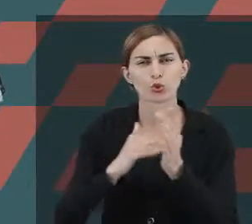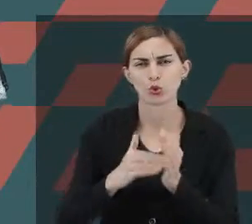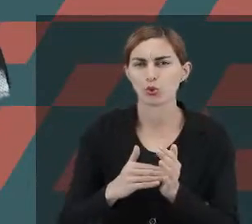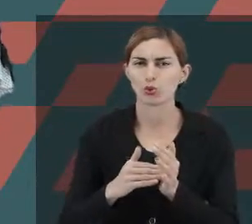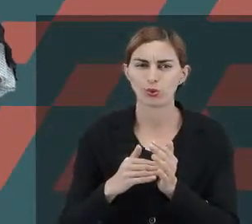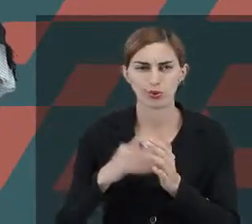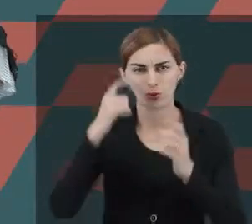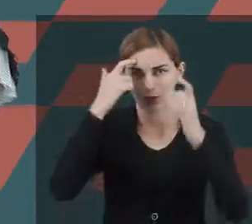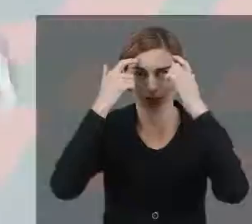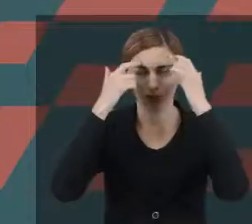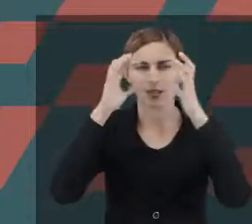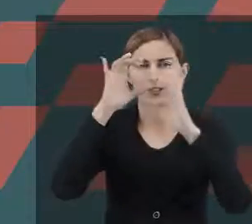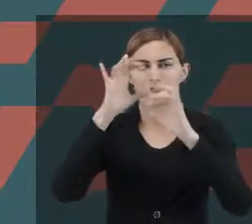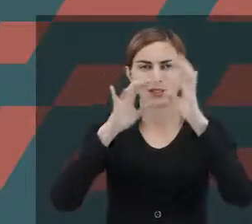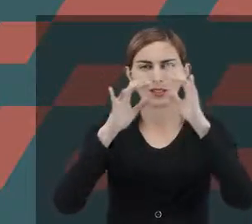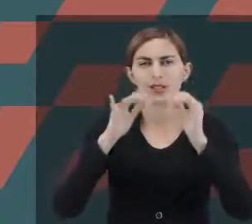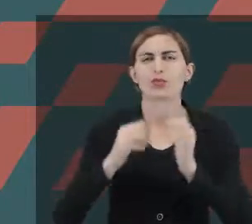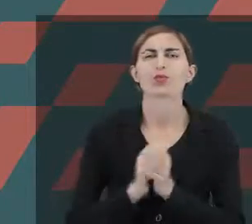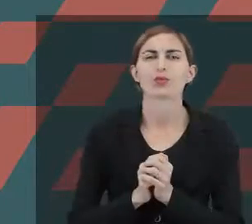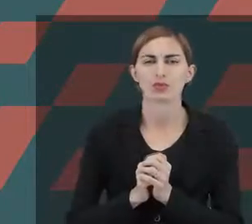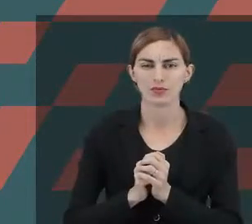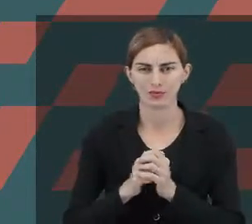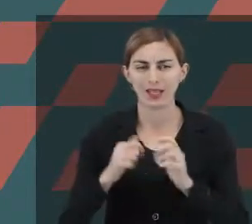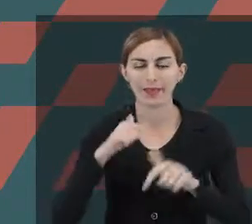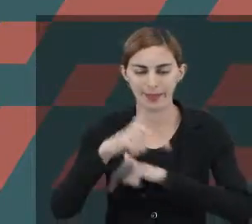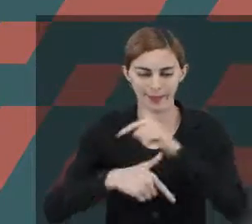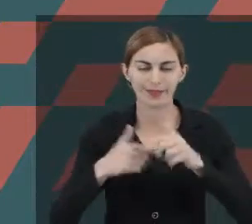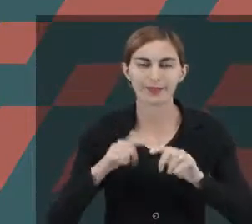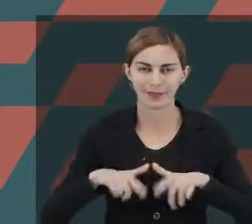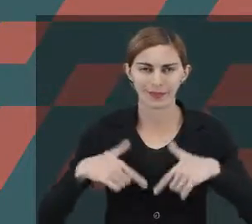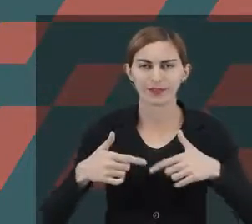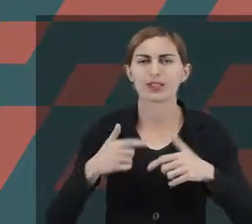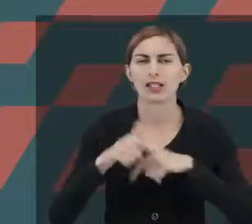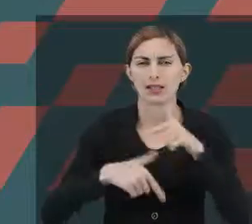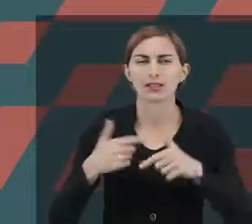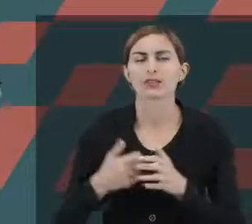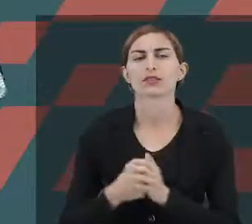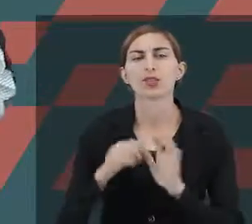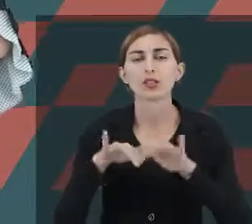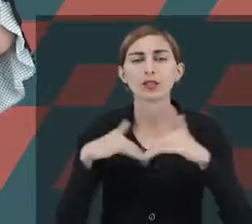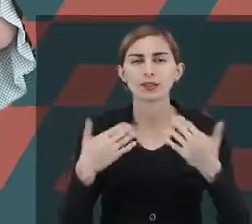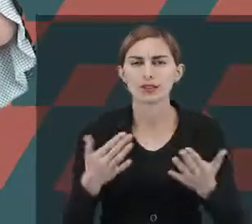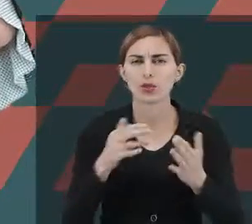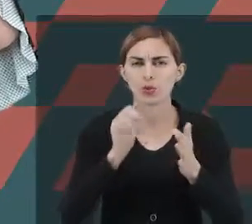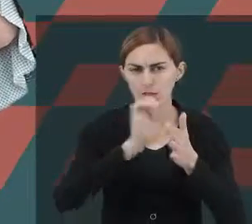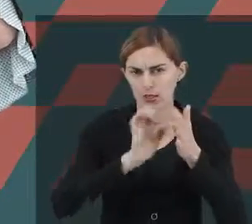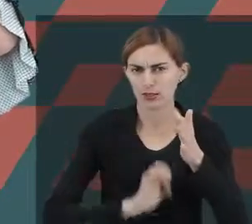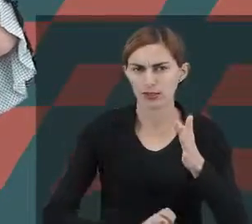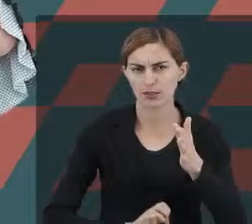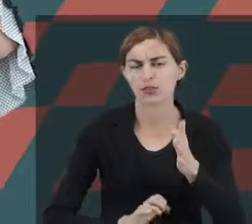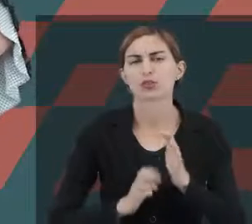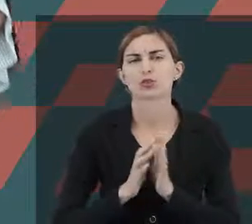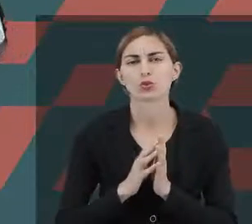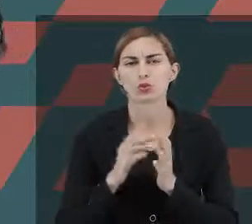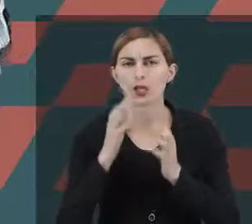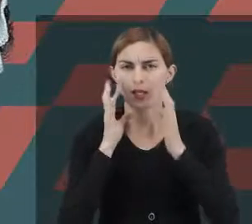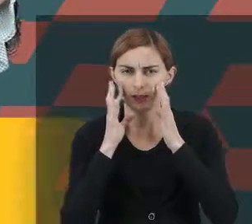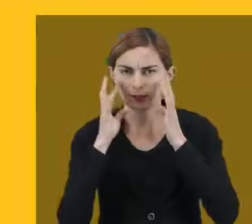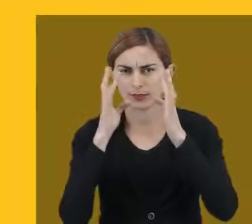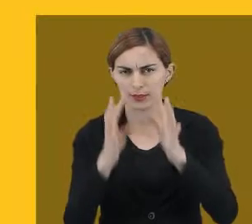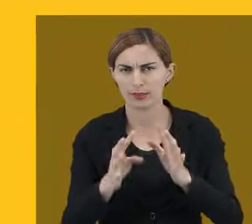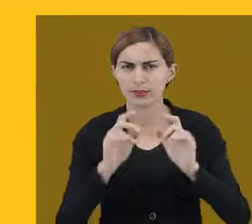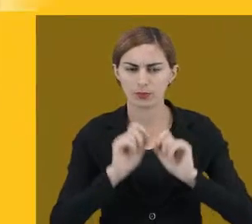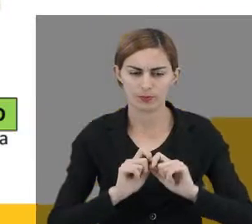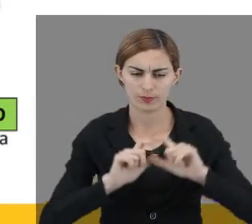tem todo um percurso neural que funciona nessa atividade. Vamos, então, fazer um exercício comigo. Presta